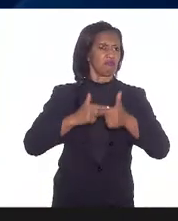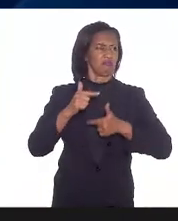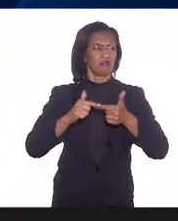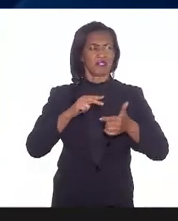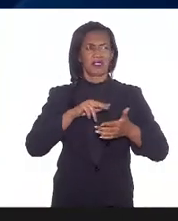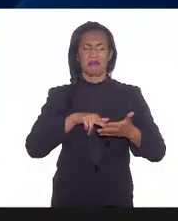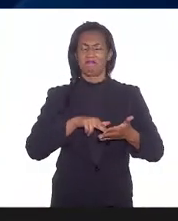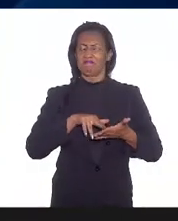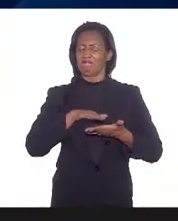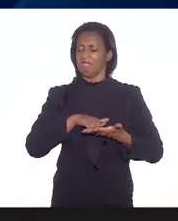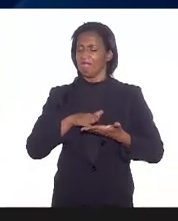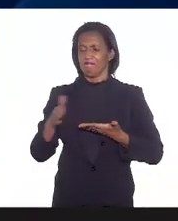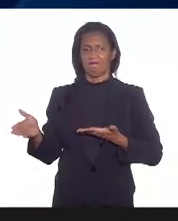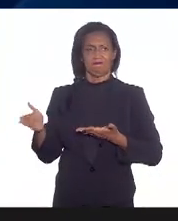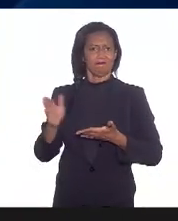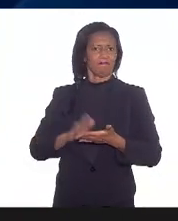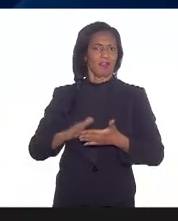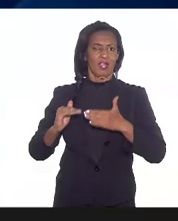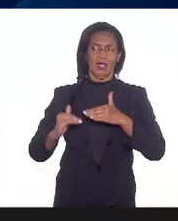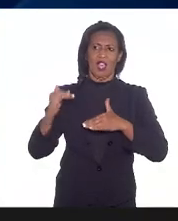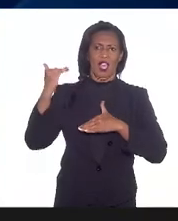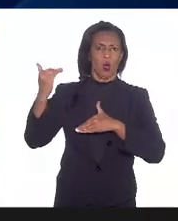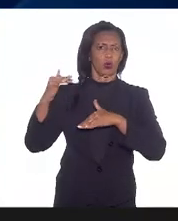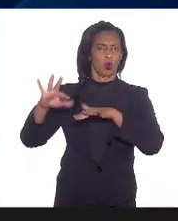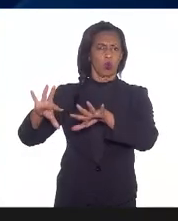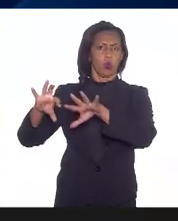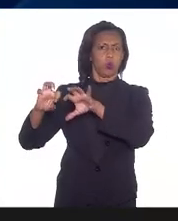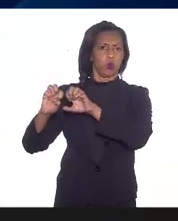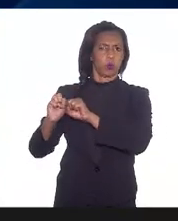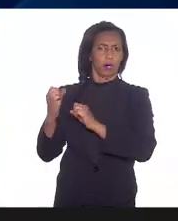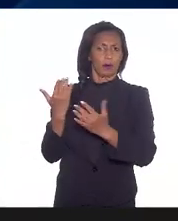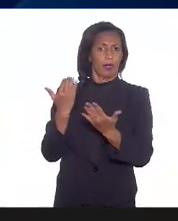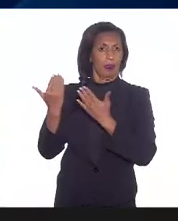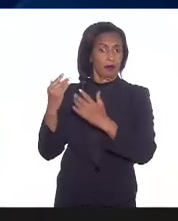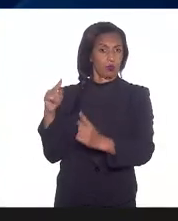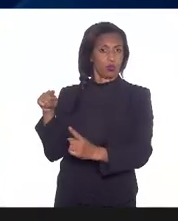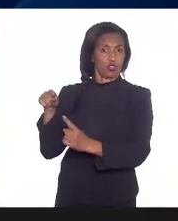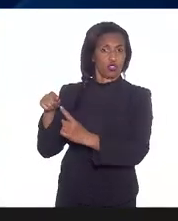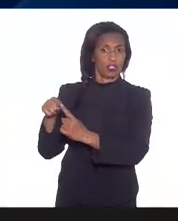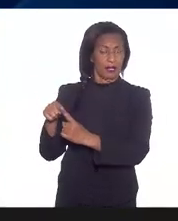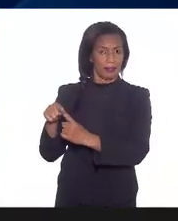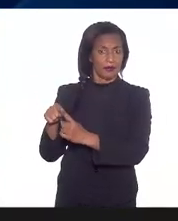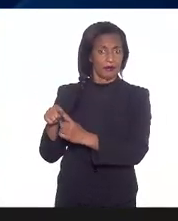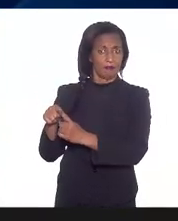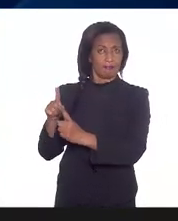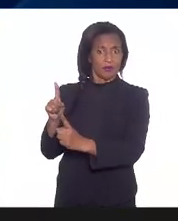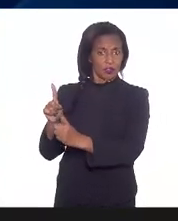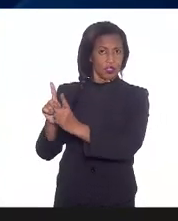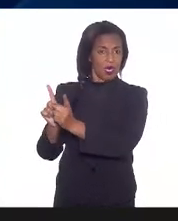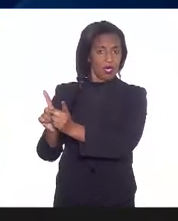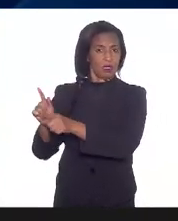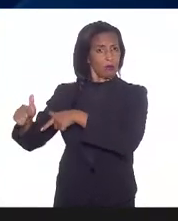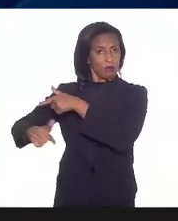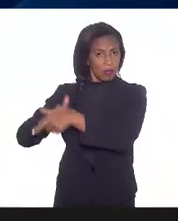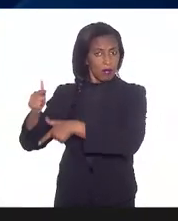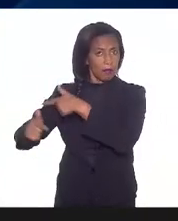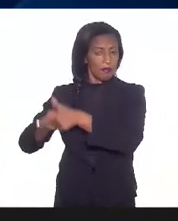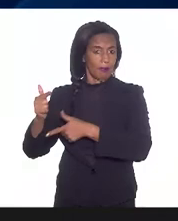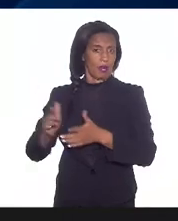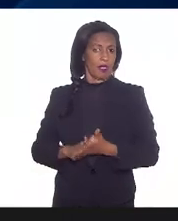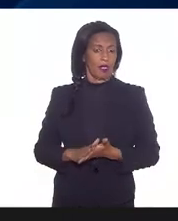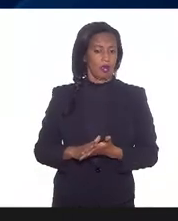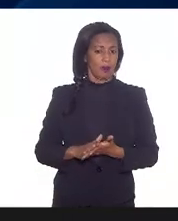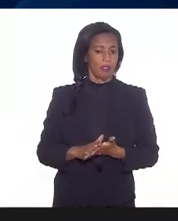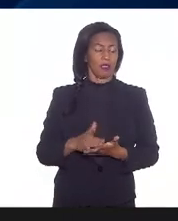descartada apesar da alta contaminação da relação direta da contaminação com o trabalho então se Heralda